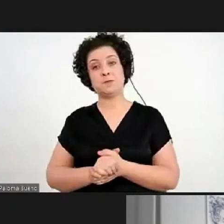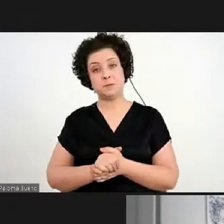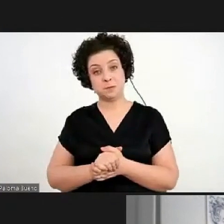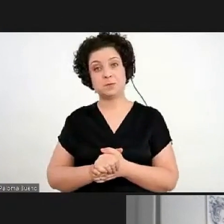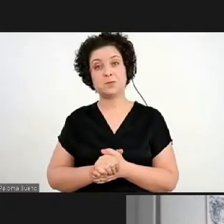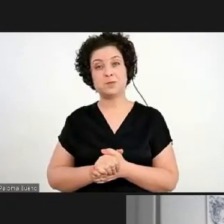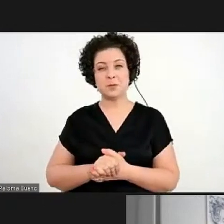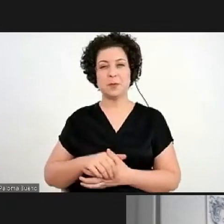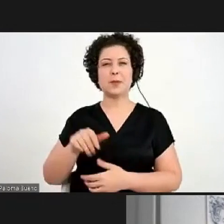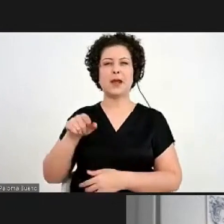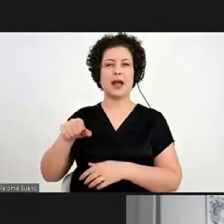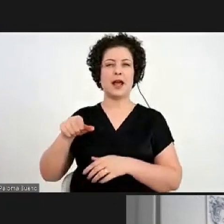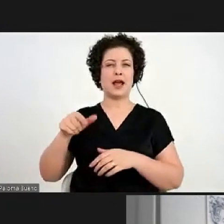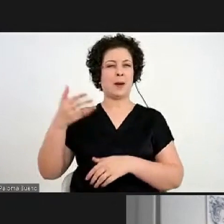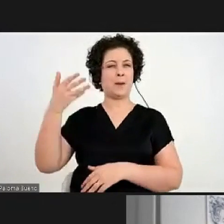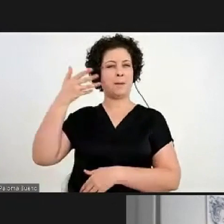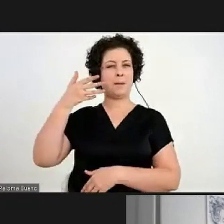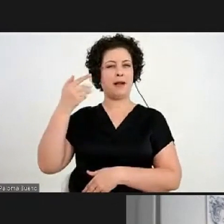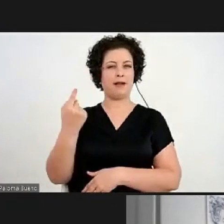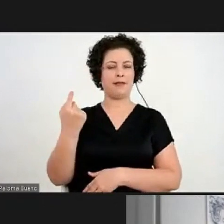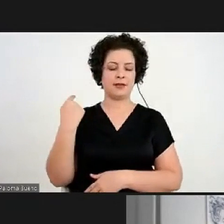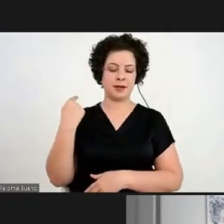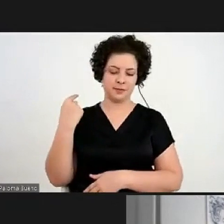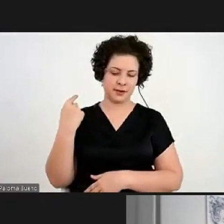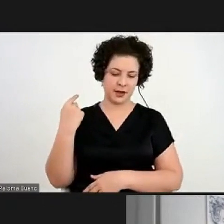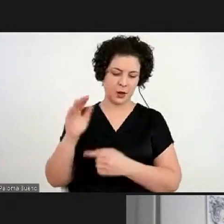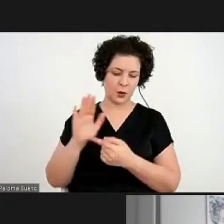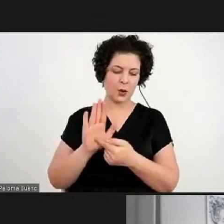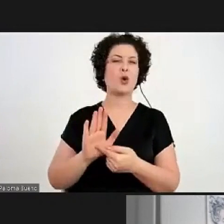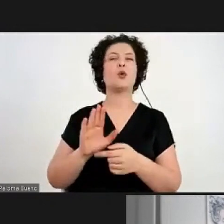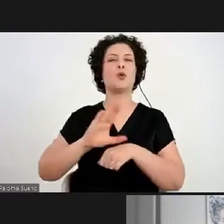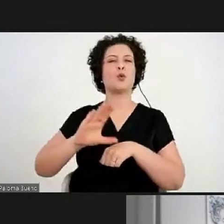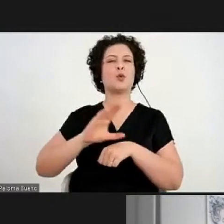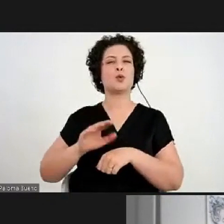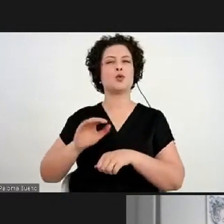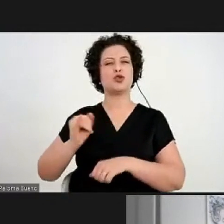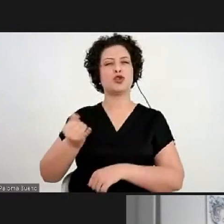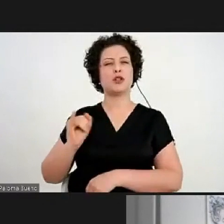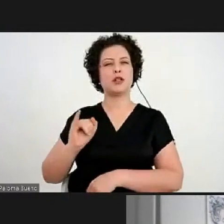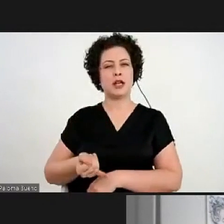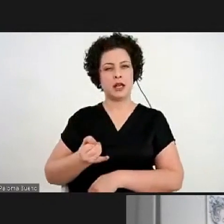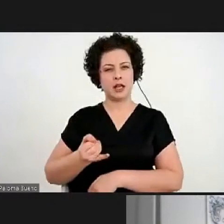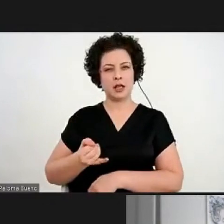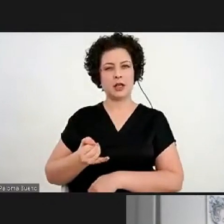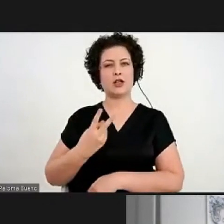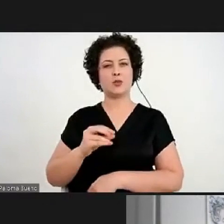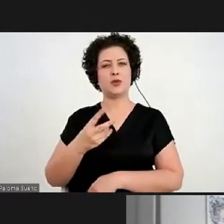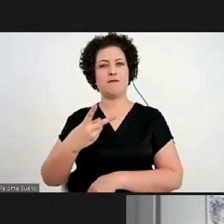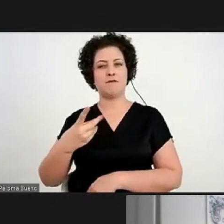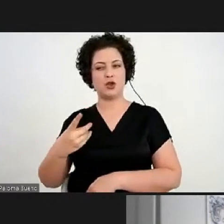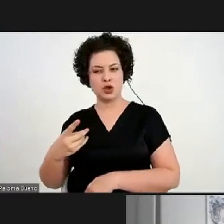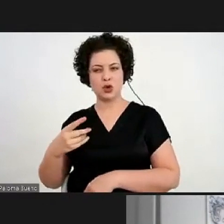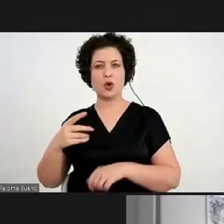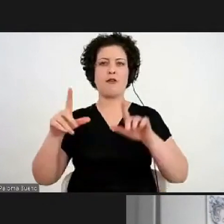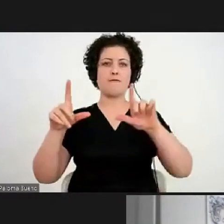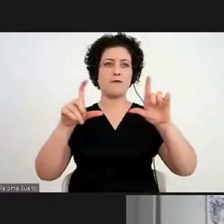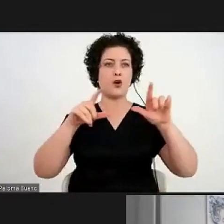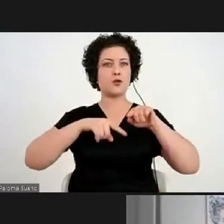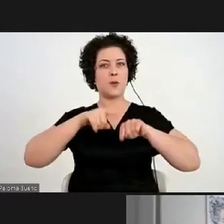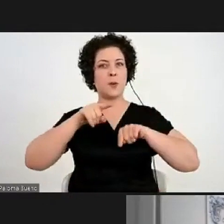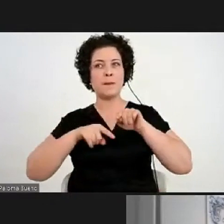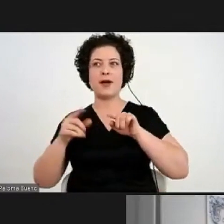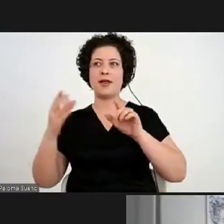Naquela apresentação, no curso em janeiro de 21, a gente até colocou fotos dos materiais que